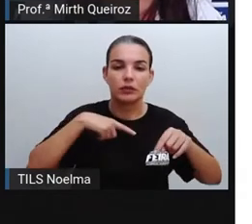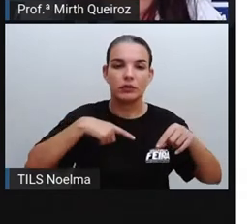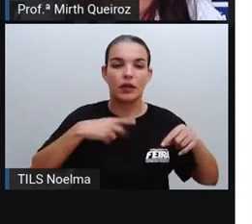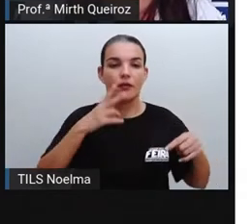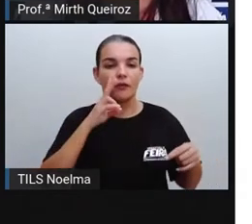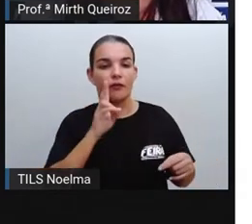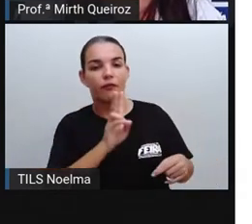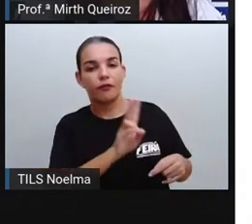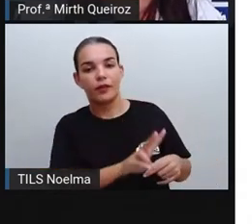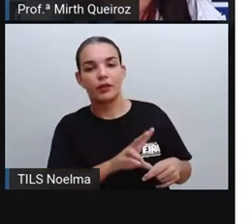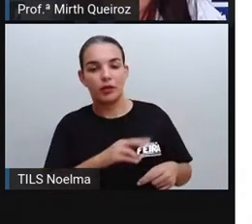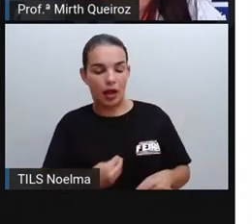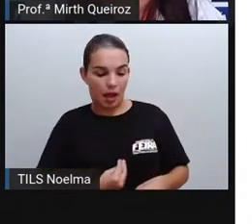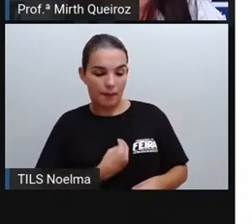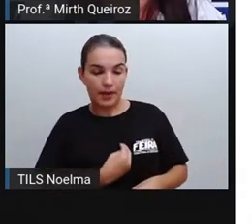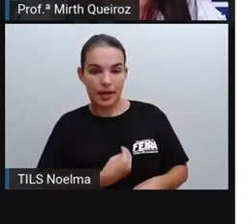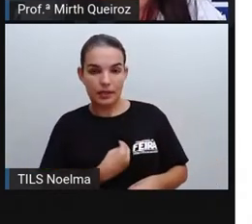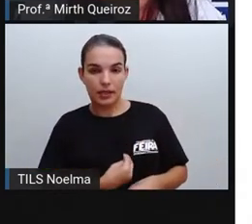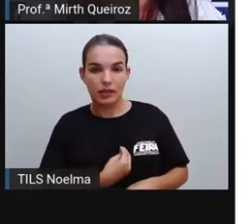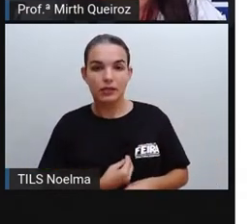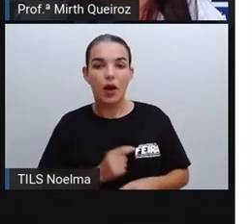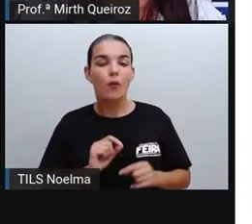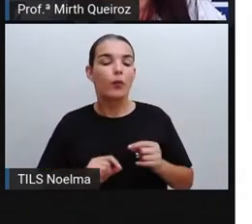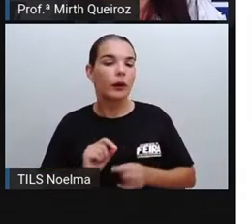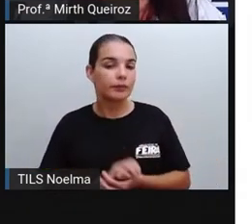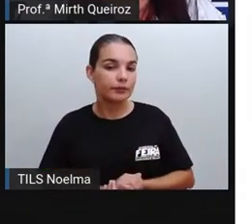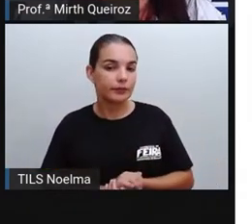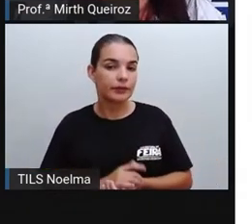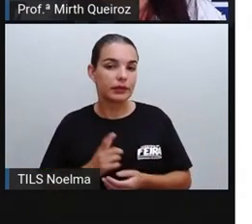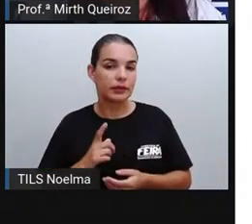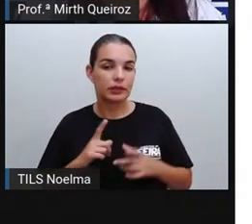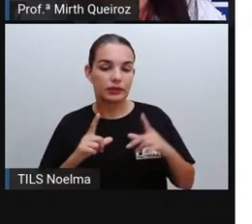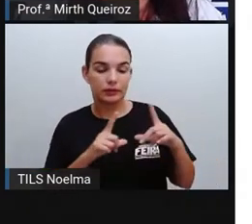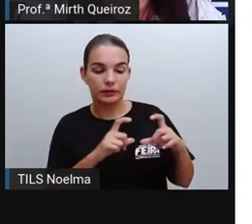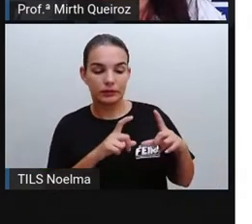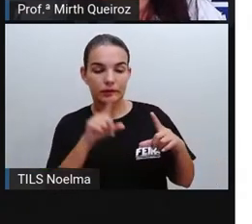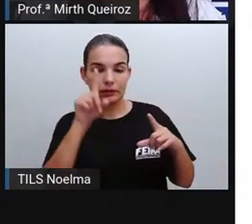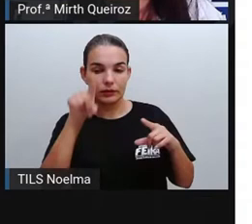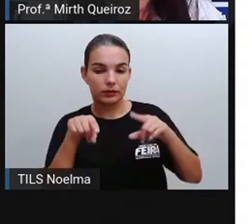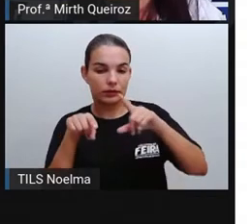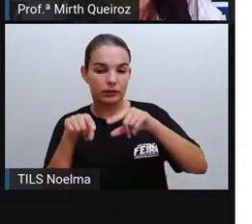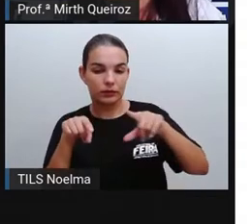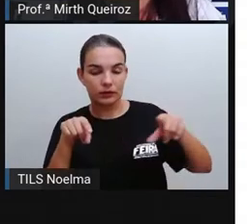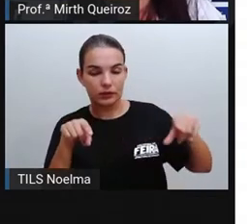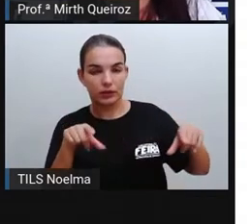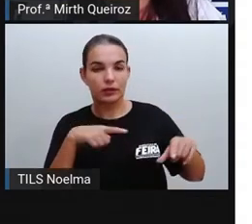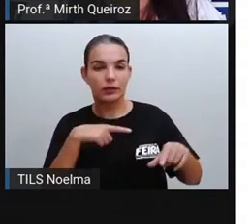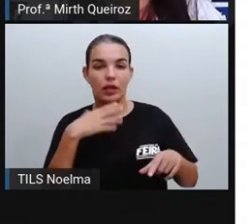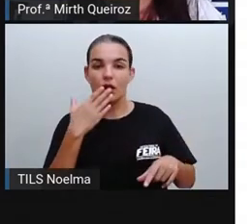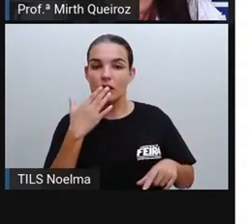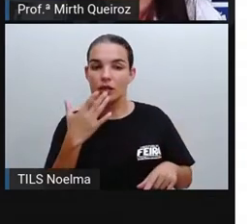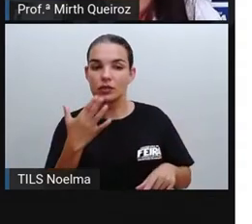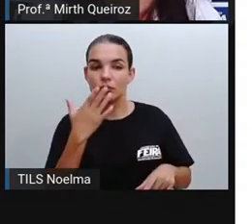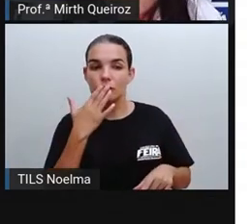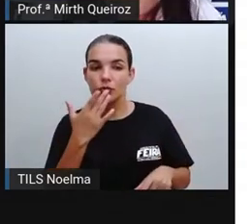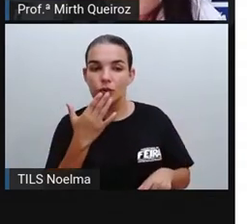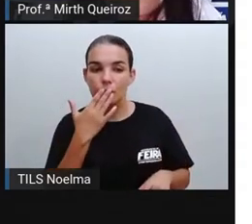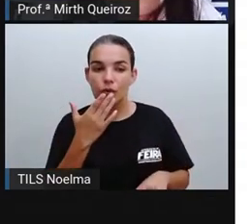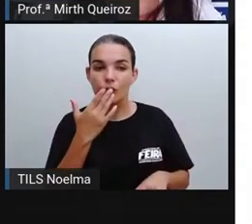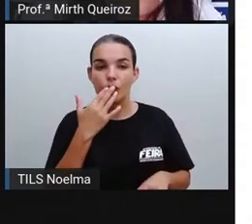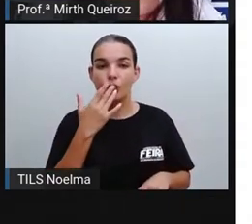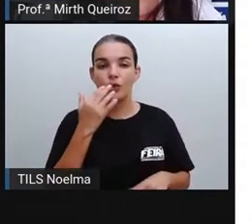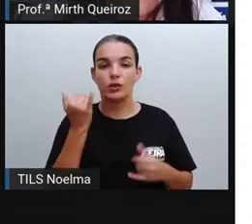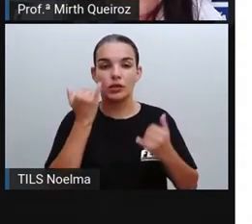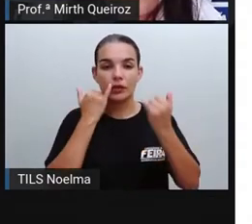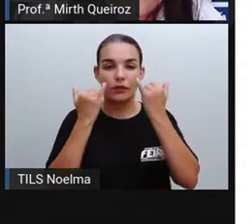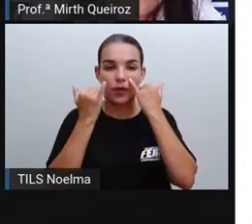vendo aí a presença da imagem, né? Que é o próprio gráfico em si. E nós temos também aí algumas